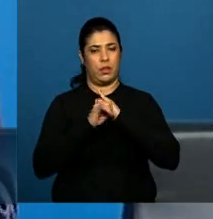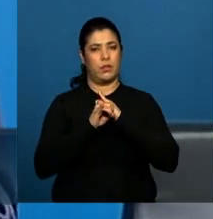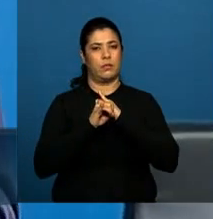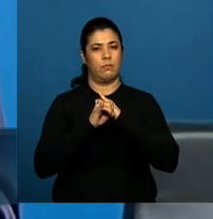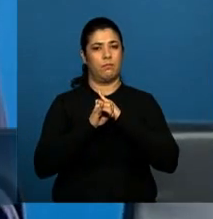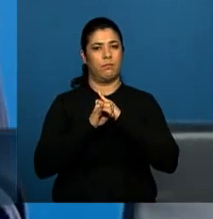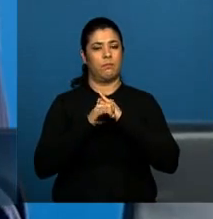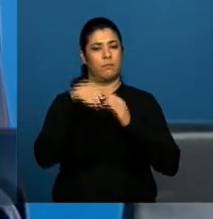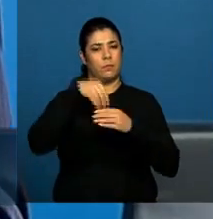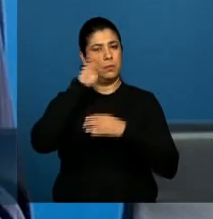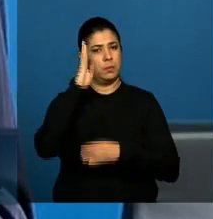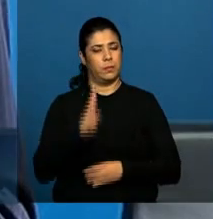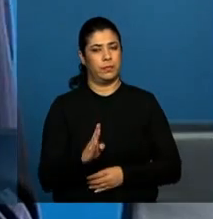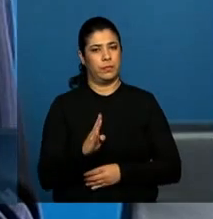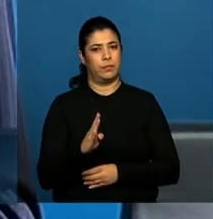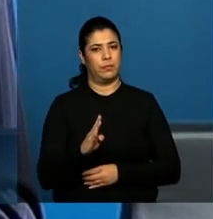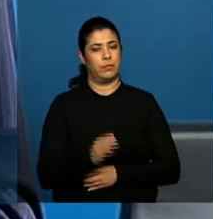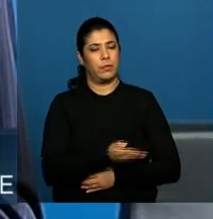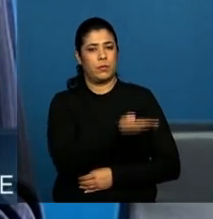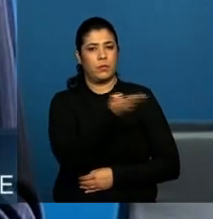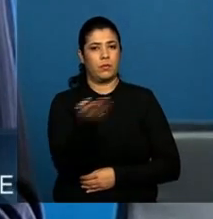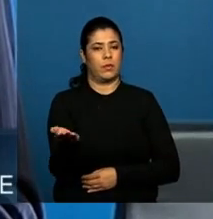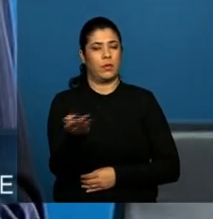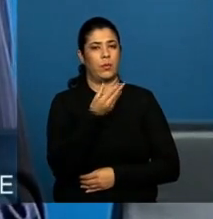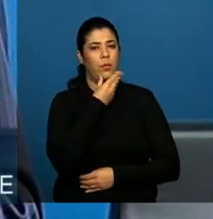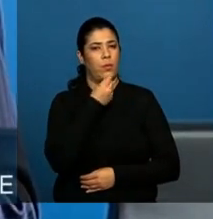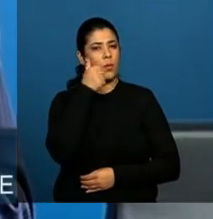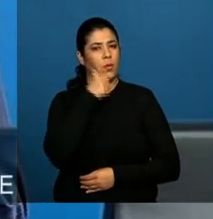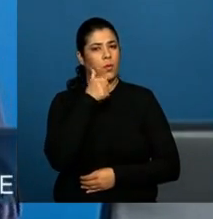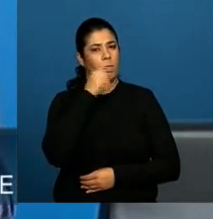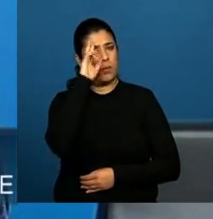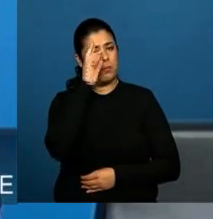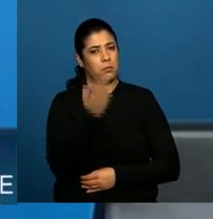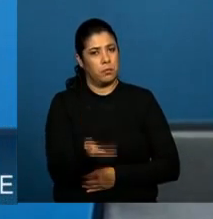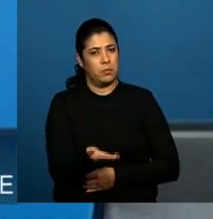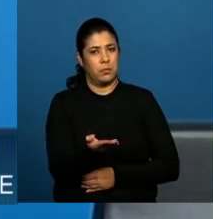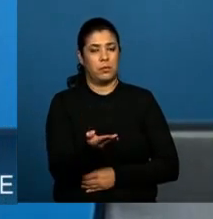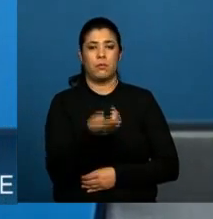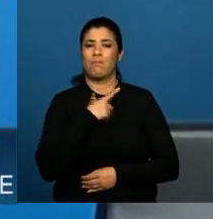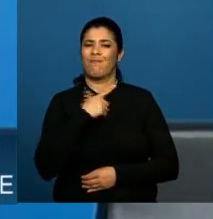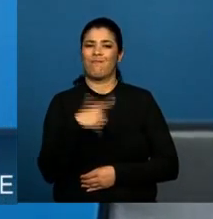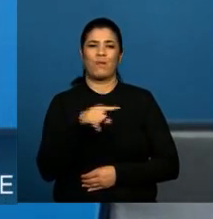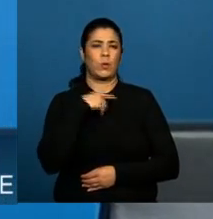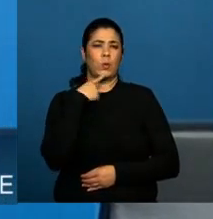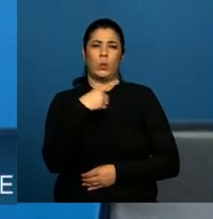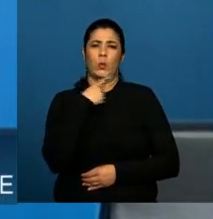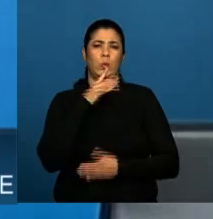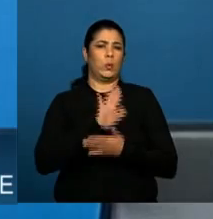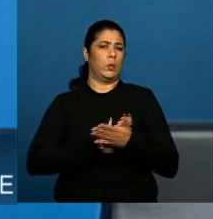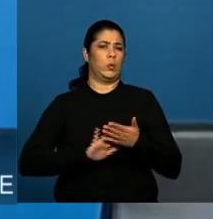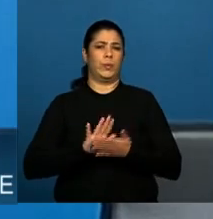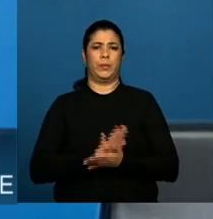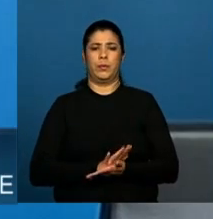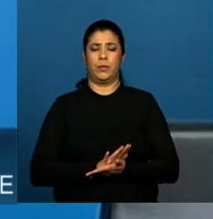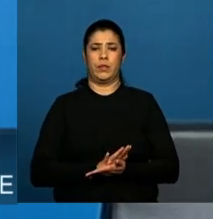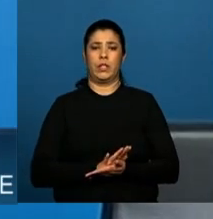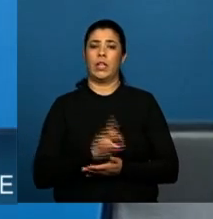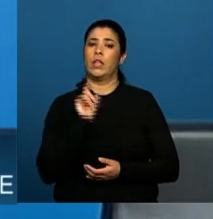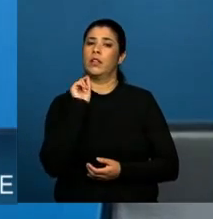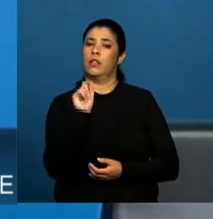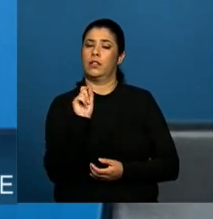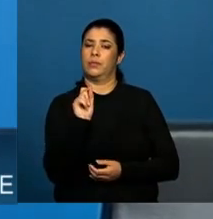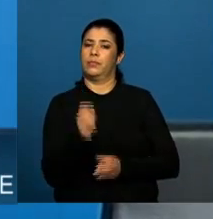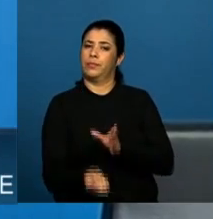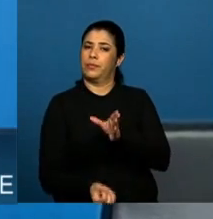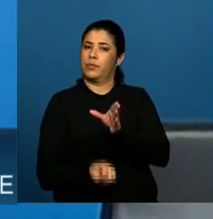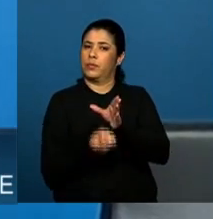Minhas senhoras e meus senhores, não há dúvida de que o surgimento da internet